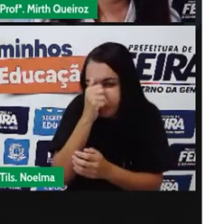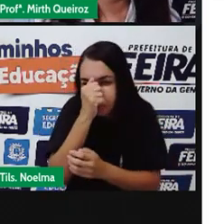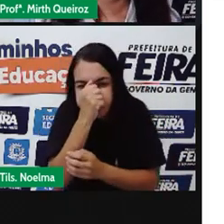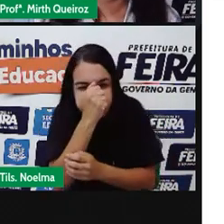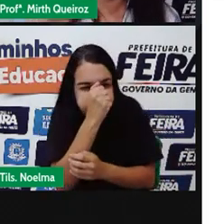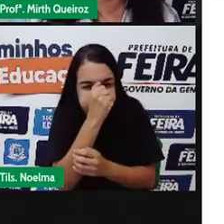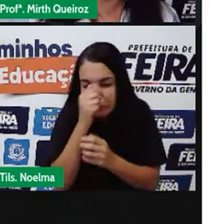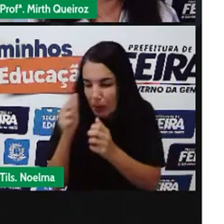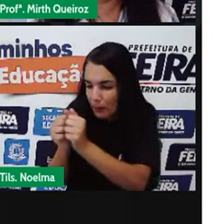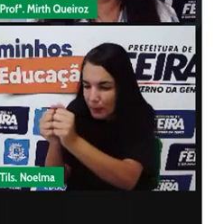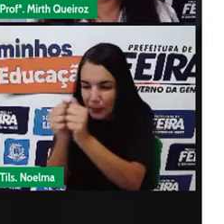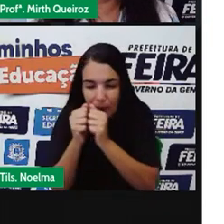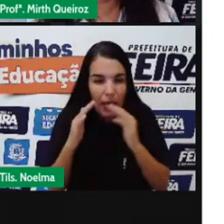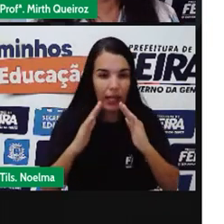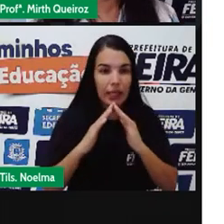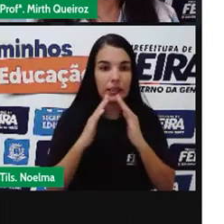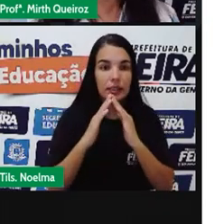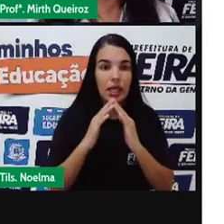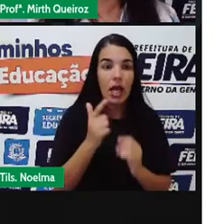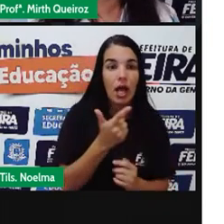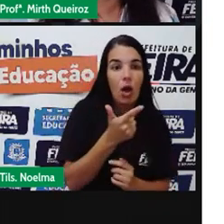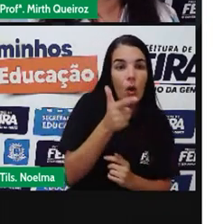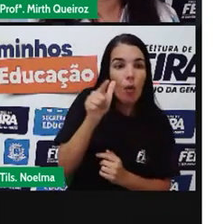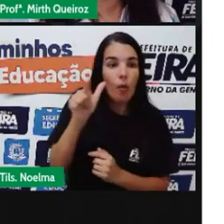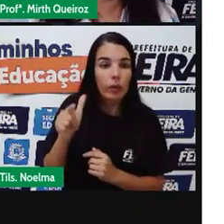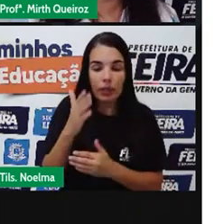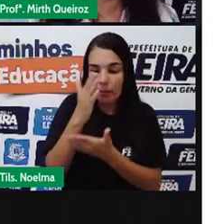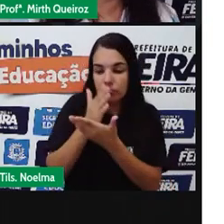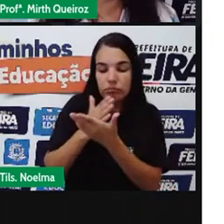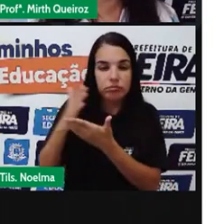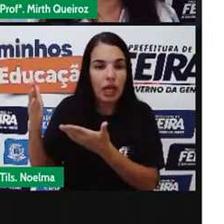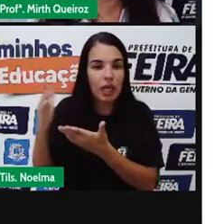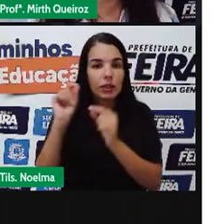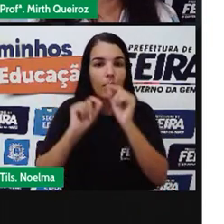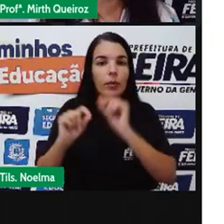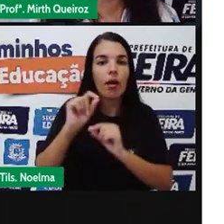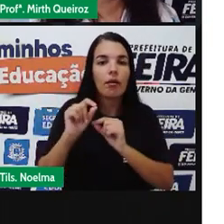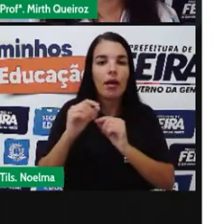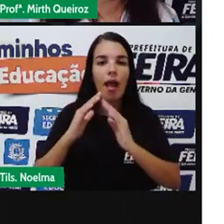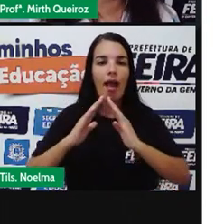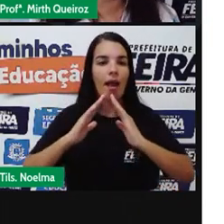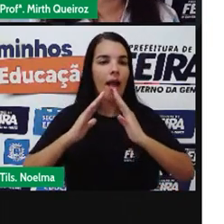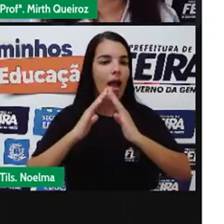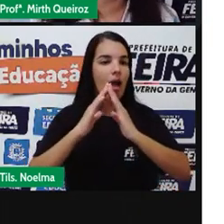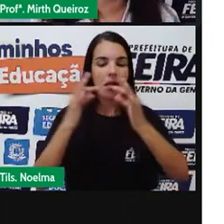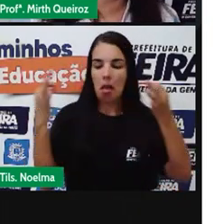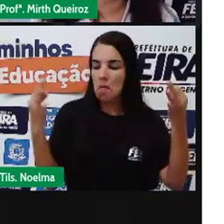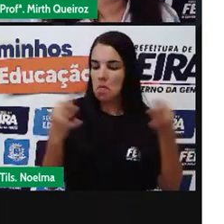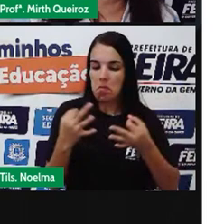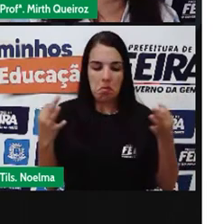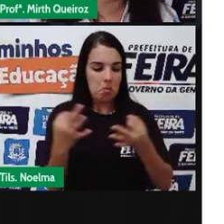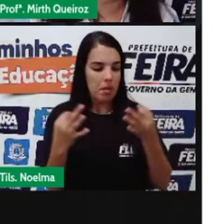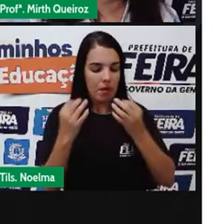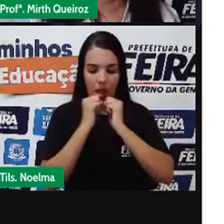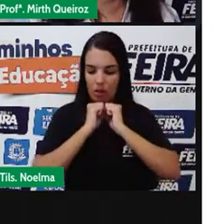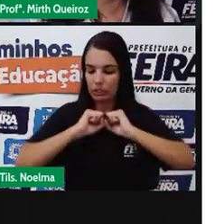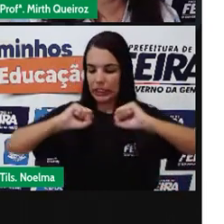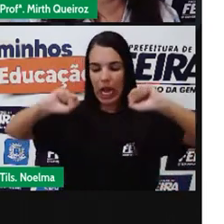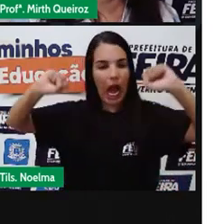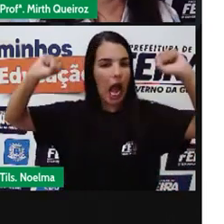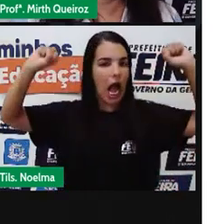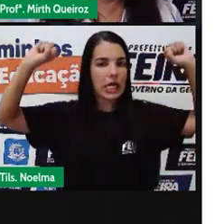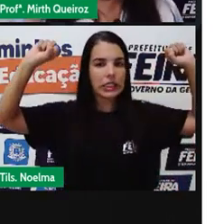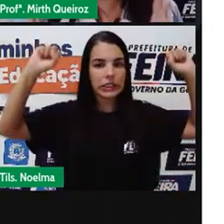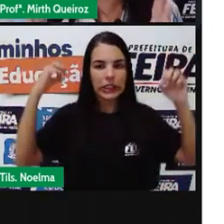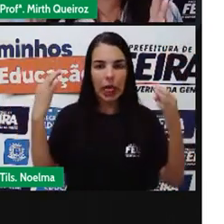E na outra parte Nós temos aí O contraste Com as noções E as casos Em condomínios Fechados E